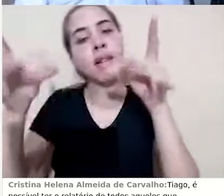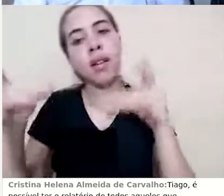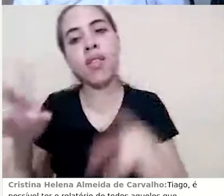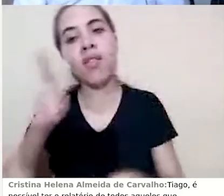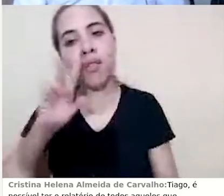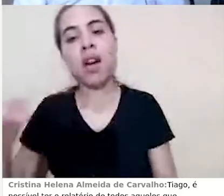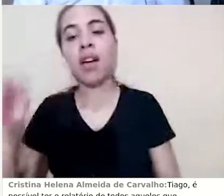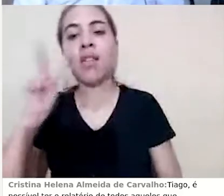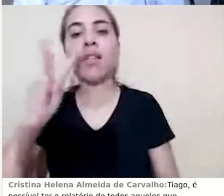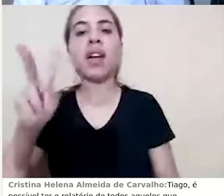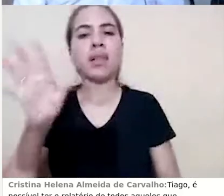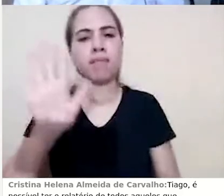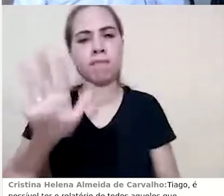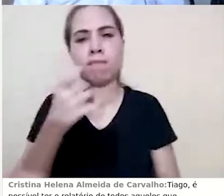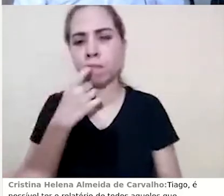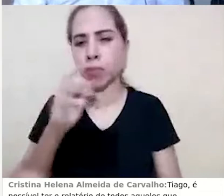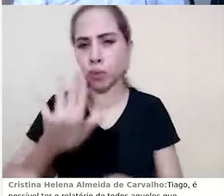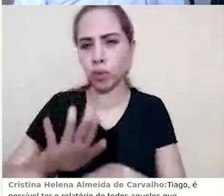pouquinho,